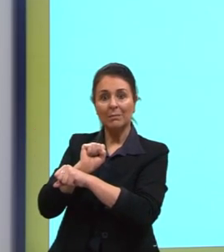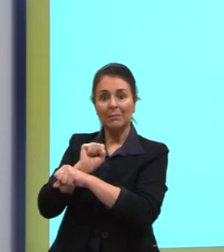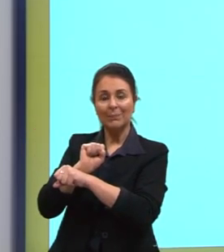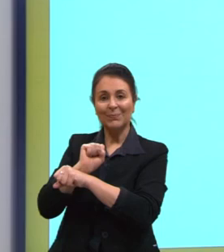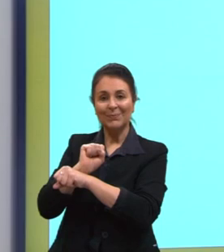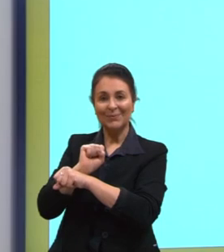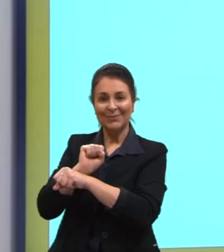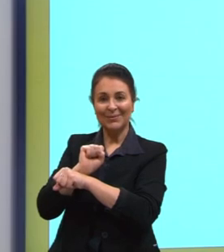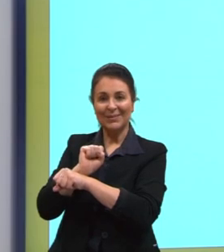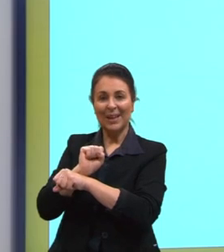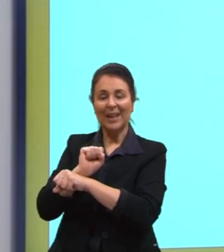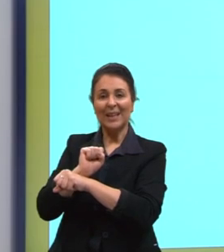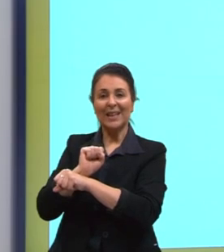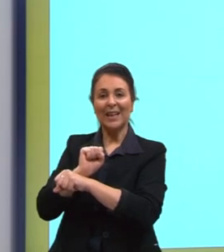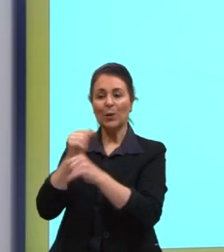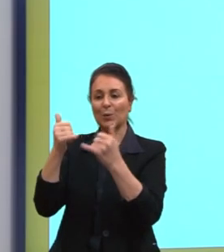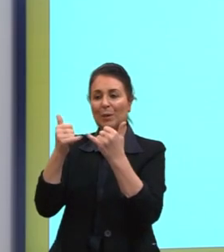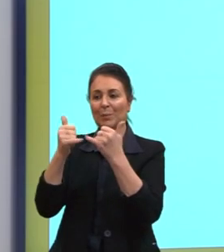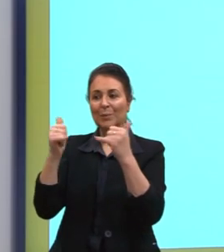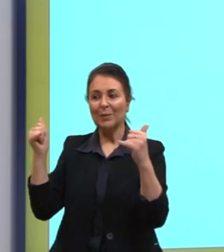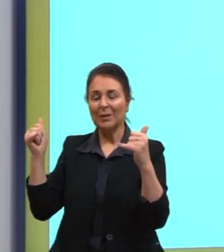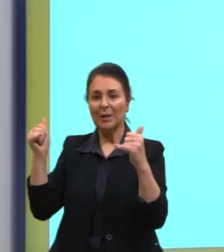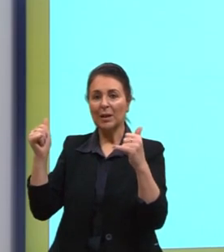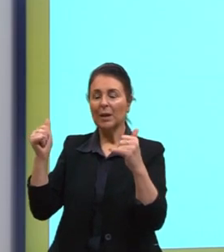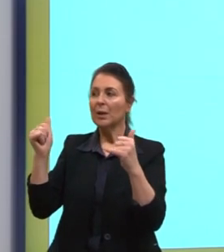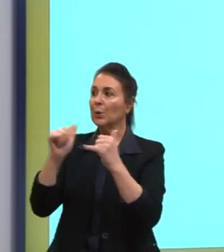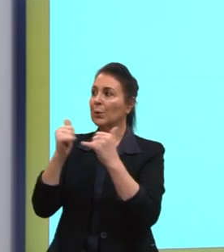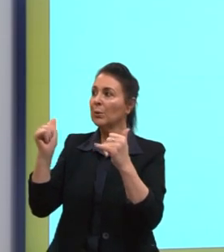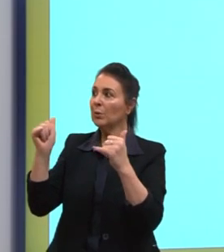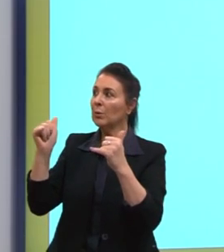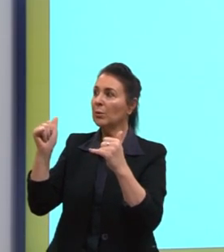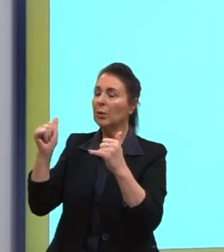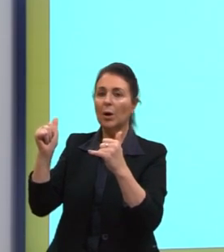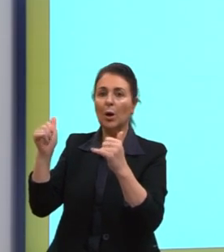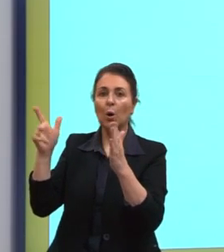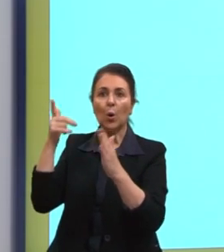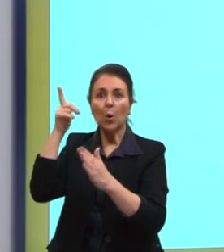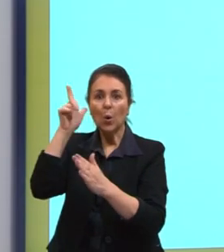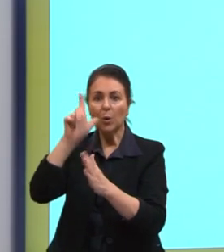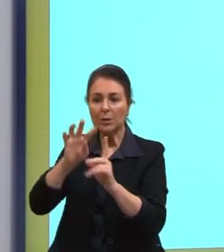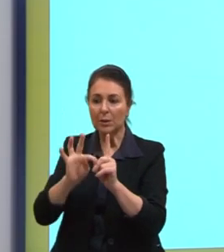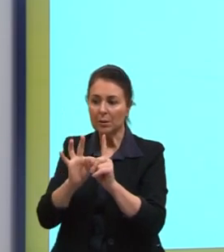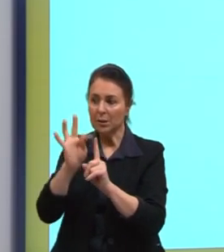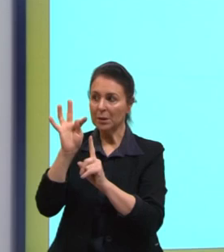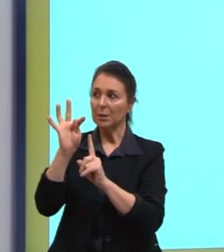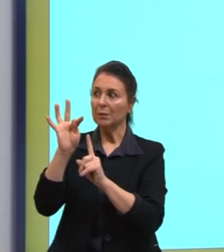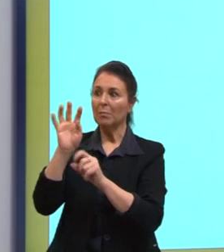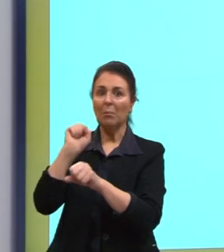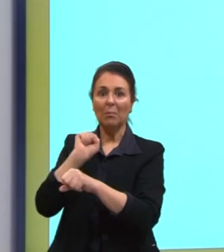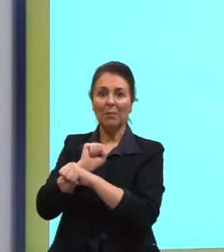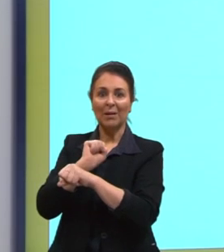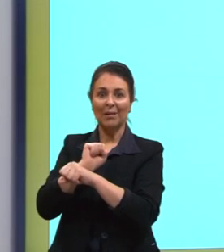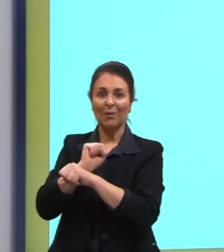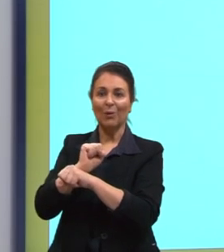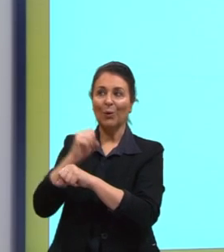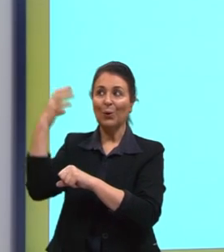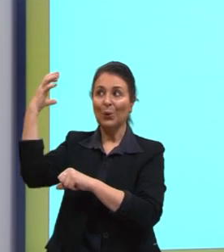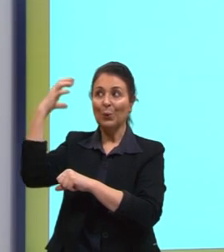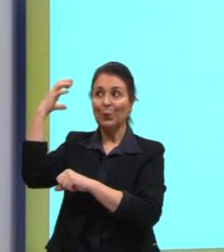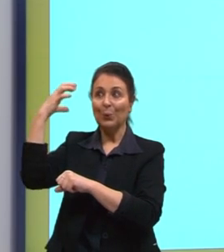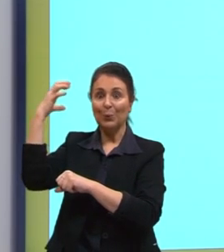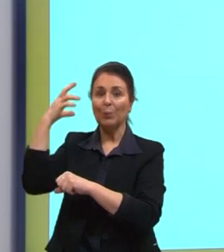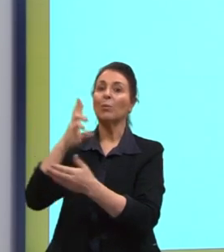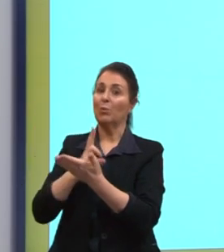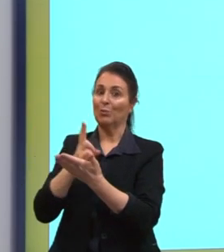Contato elétrico, é como se fosse uma chave, que a gente chama de chave aberta, chave fechada, aqui tem